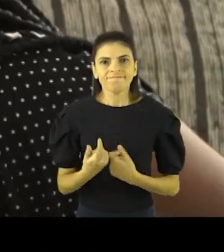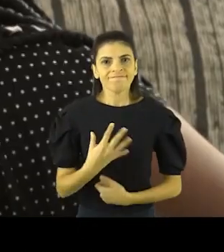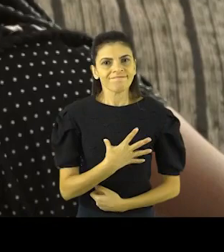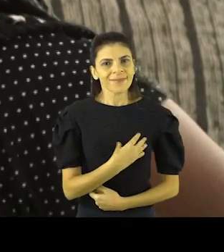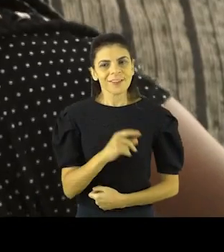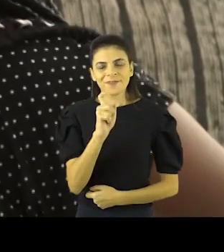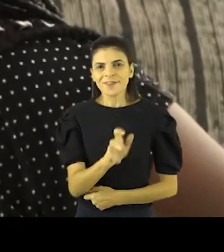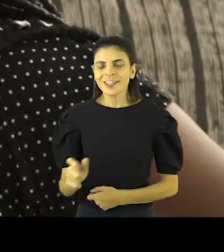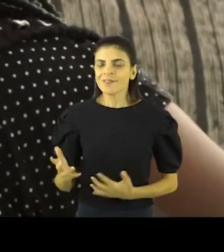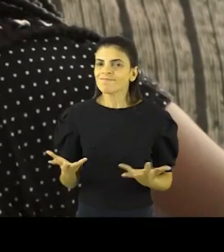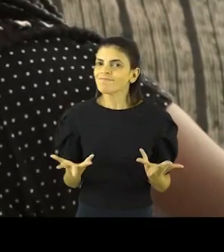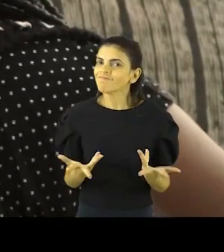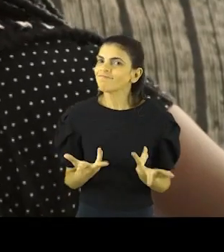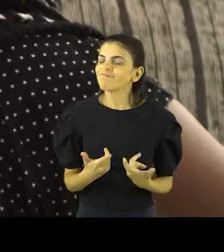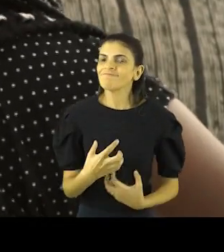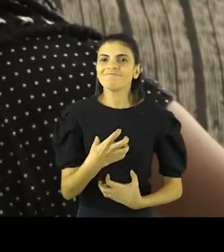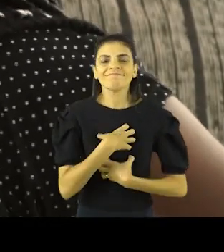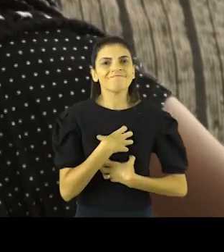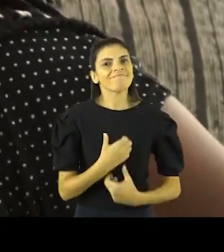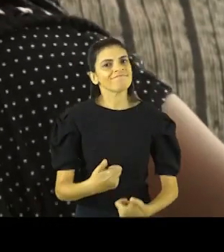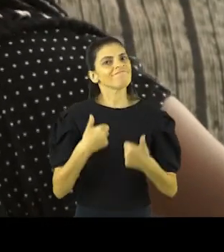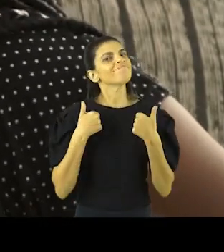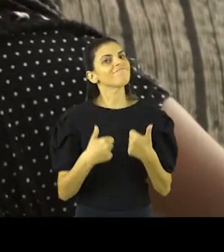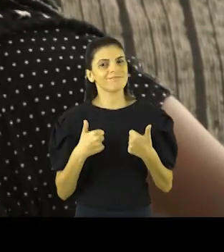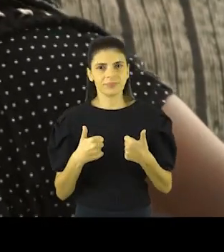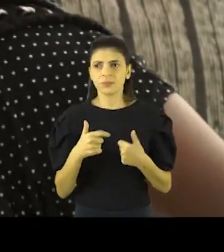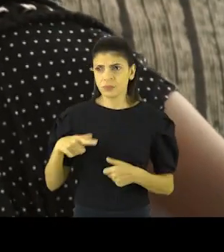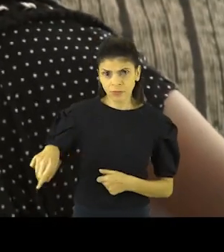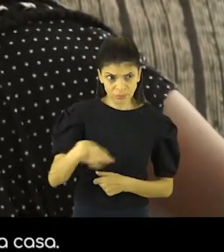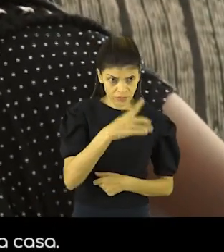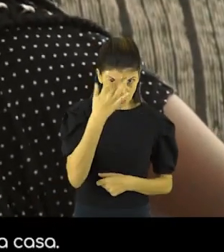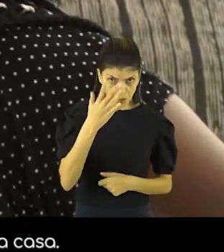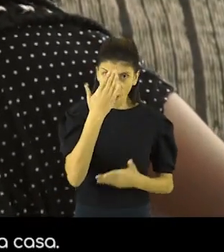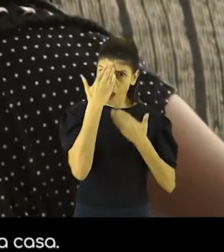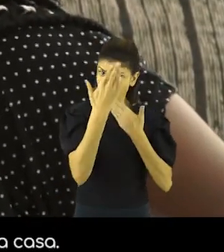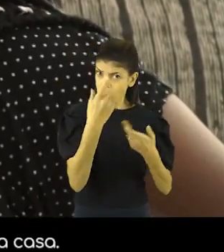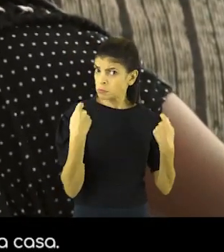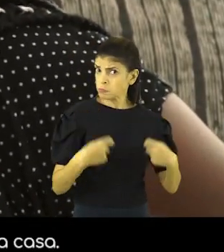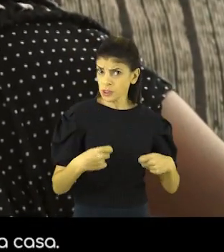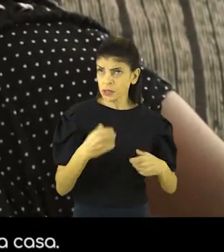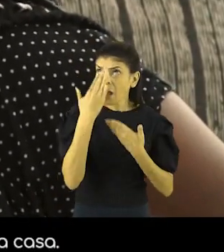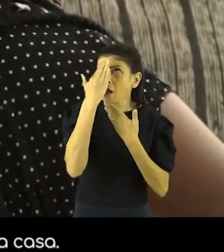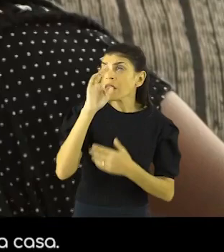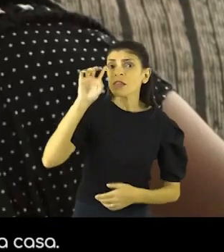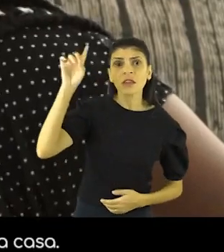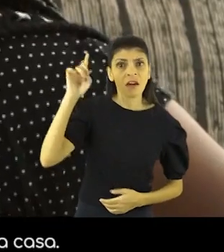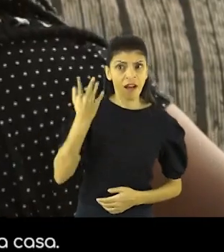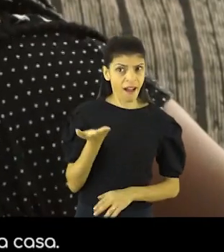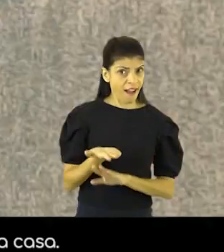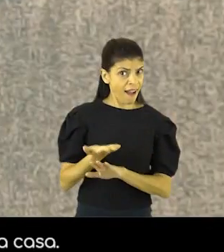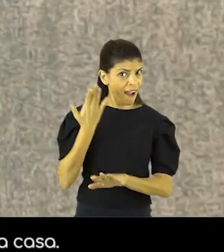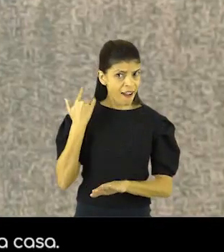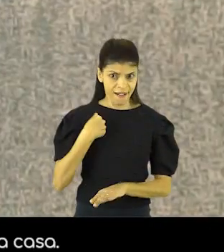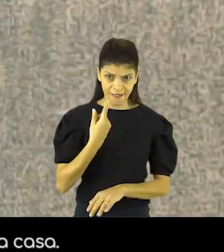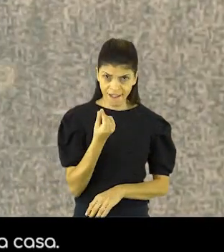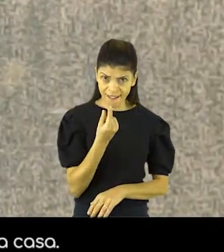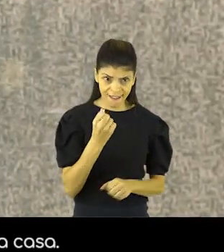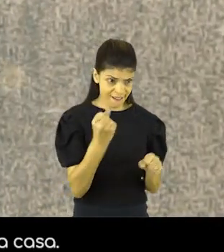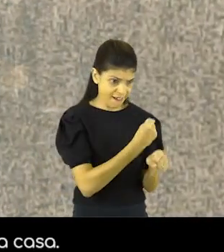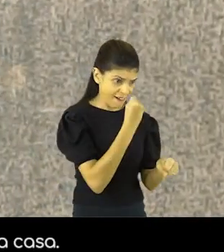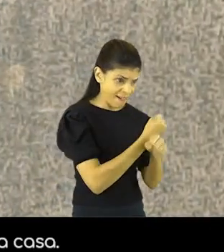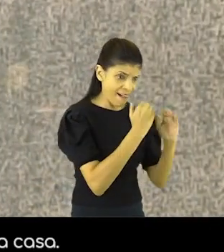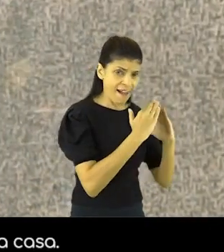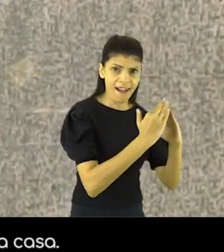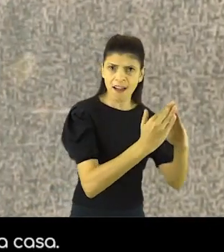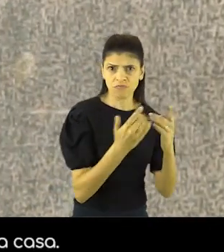digna para minhas filhas. E muita gente aqui tem que agradecer a Deus, porque nós não teríamos condições de